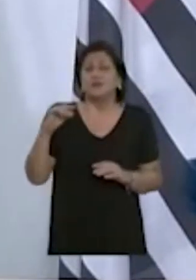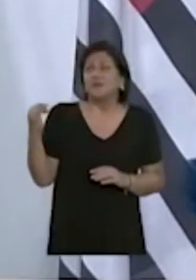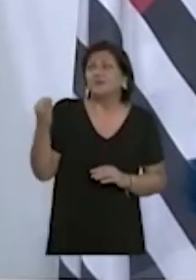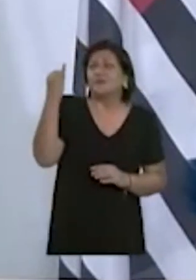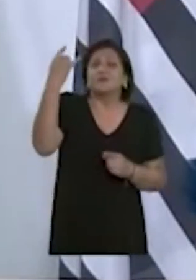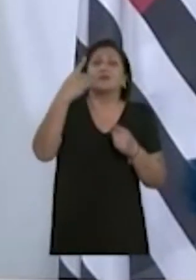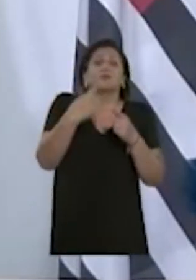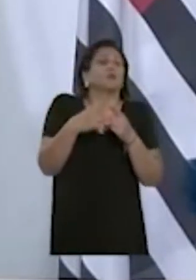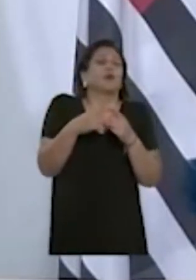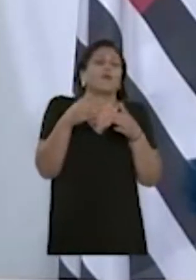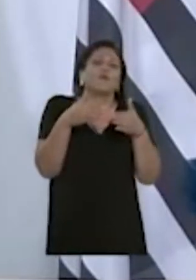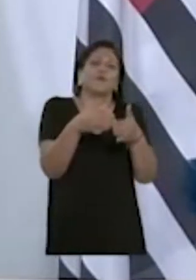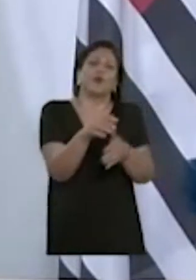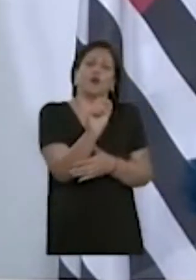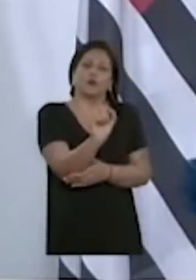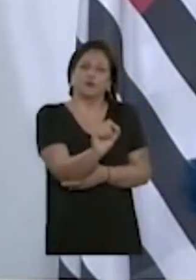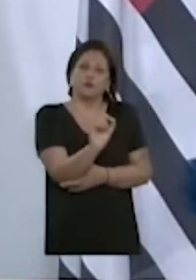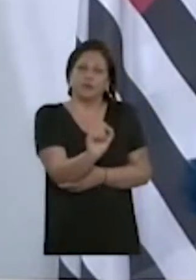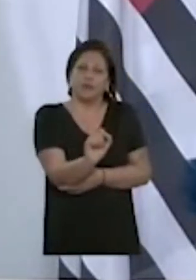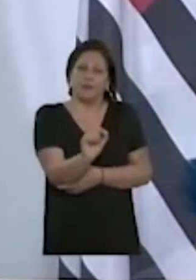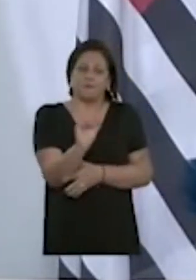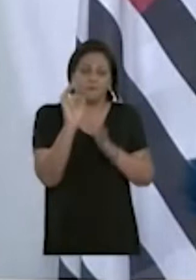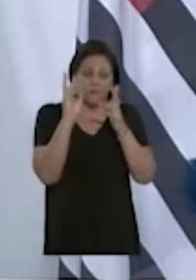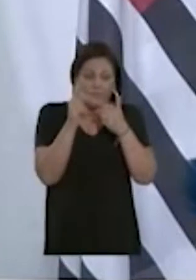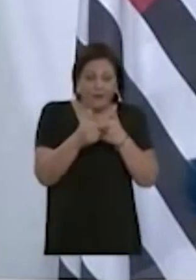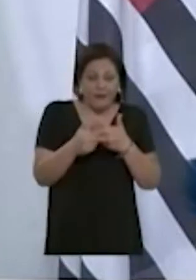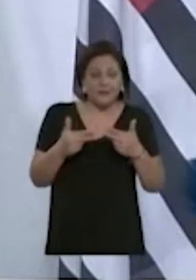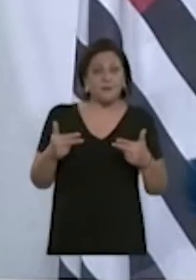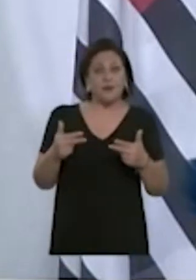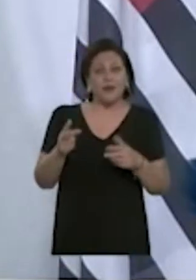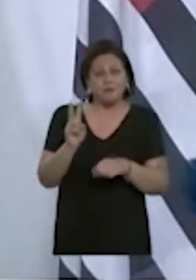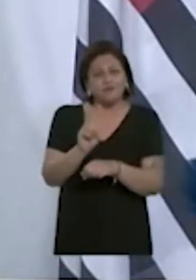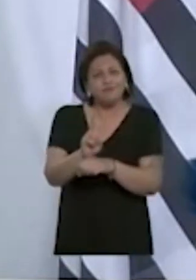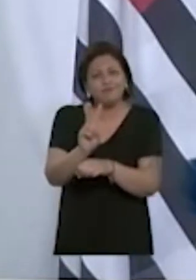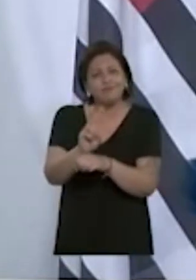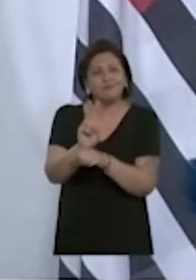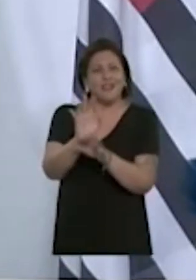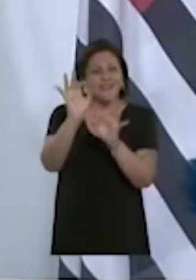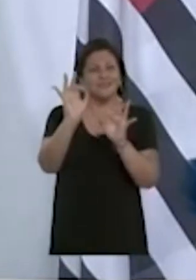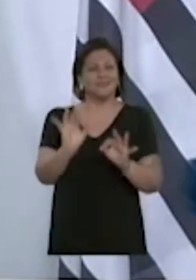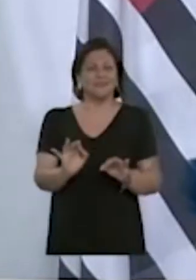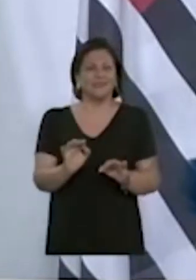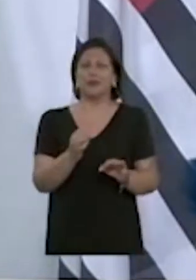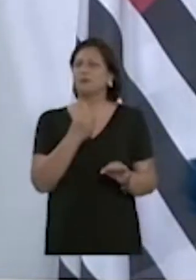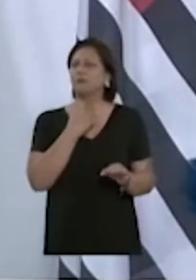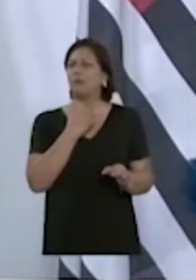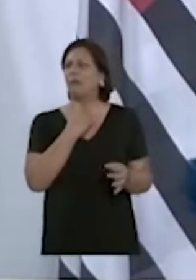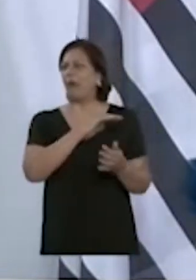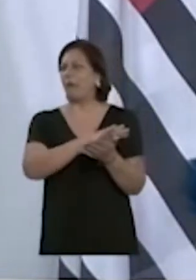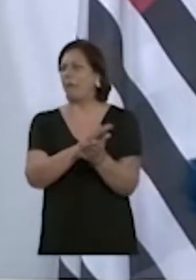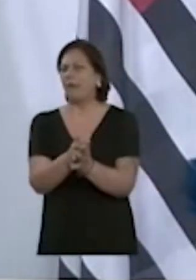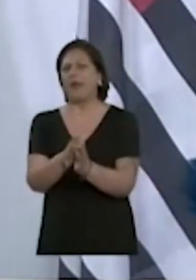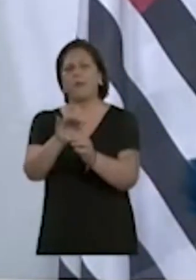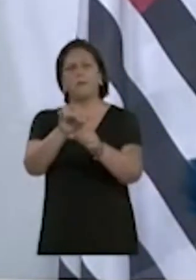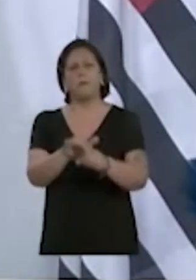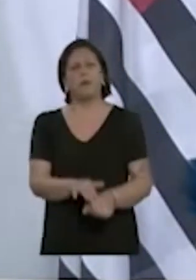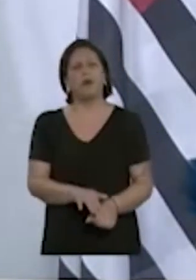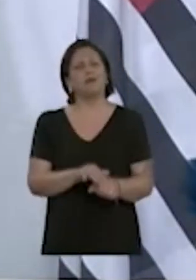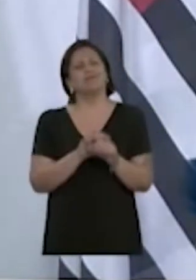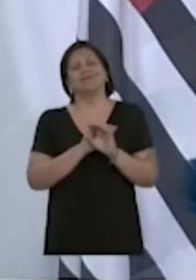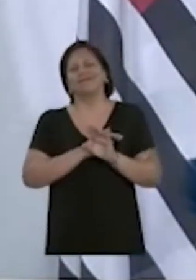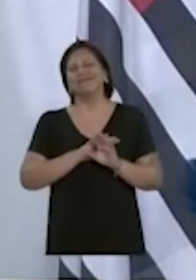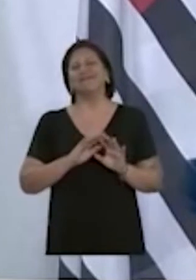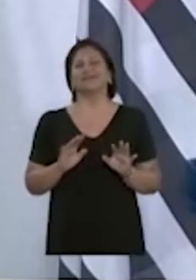abandono de animais está sendo feito nas nossas escolas e graças a Deus eles estão levando esse